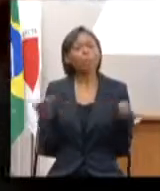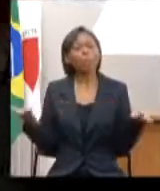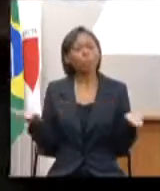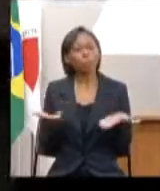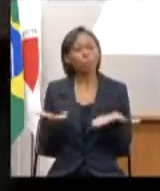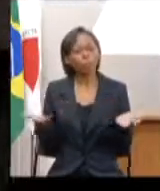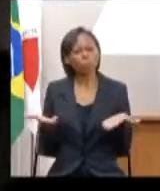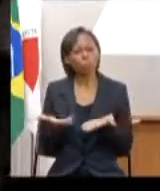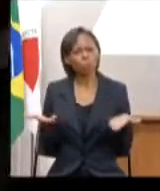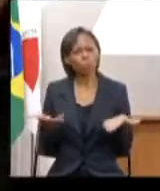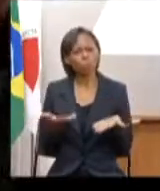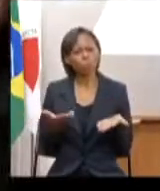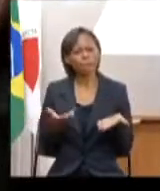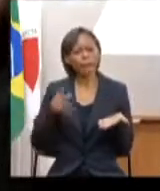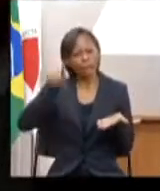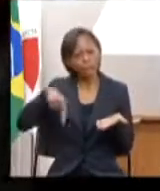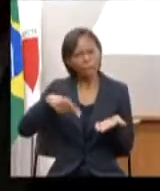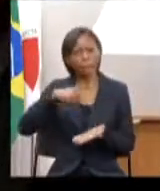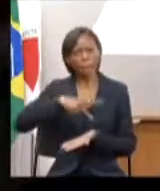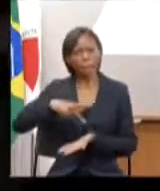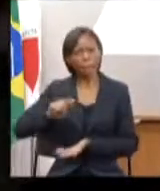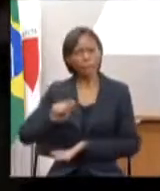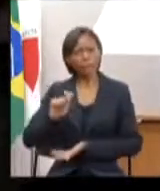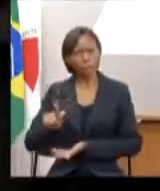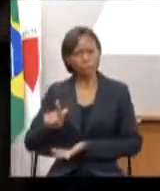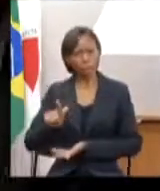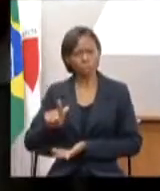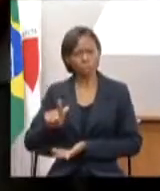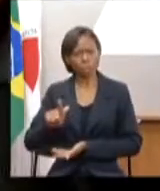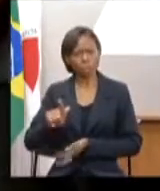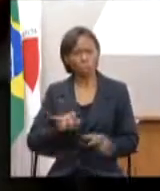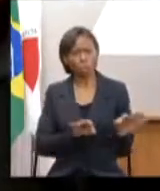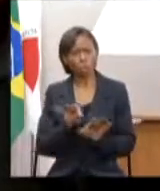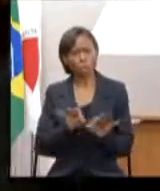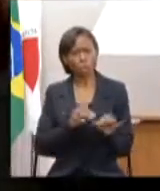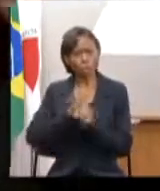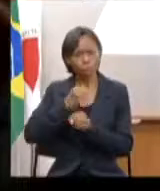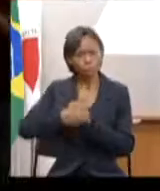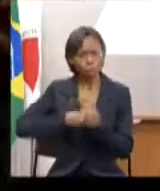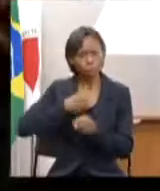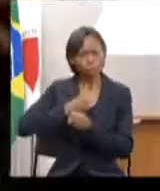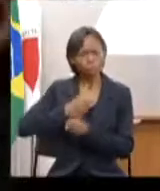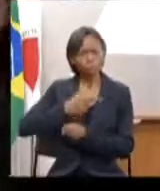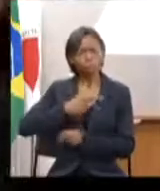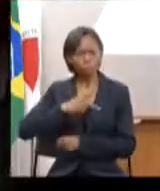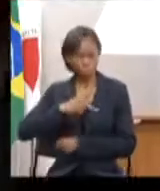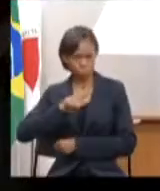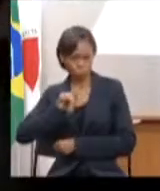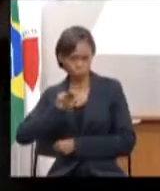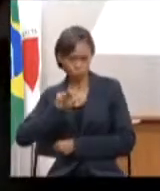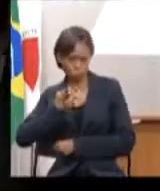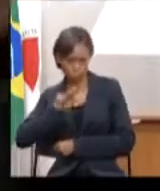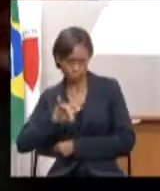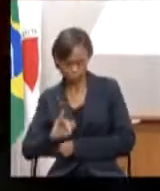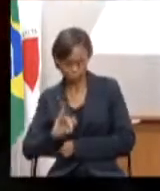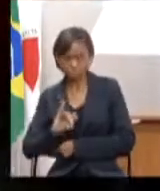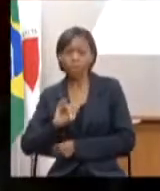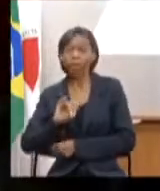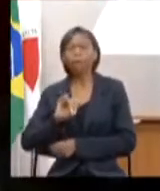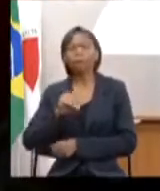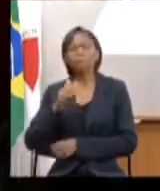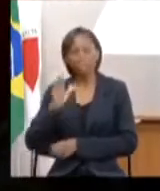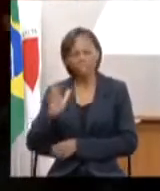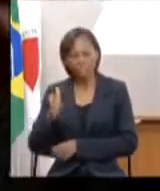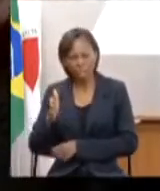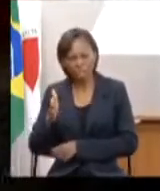é o PBAG o plano plurianual já foi acolhido alguma coisa o que que é que ano que